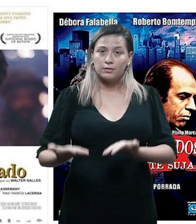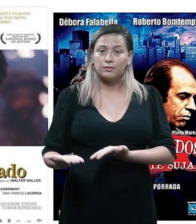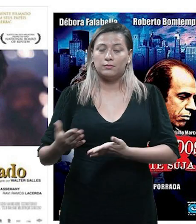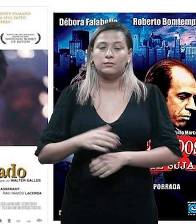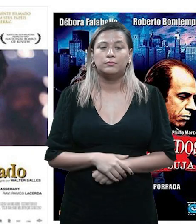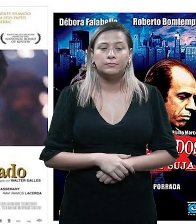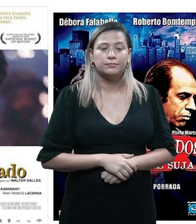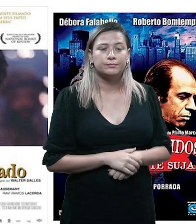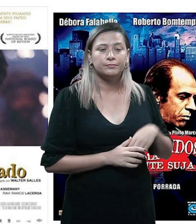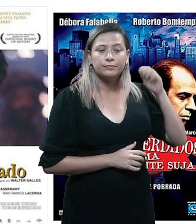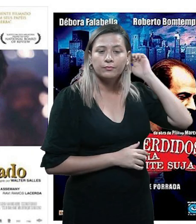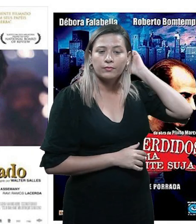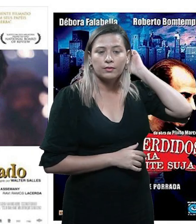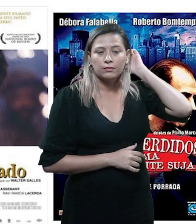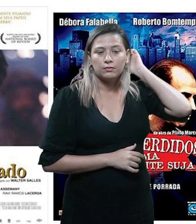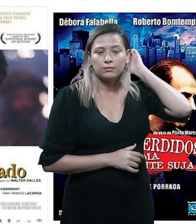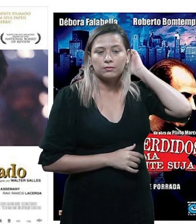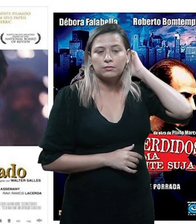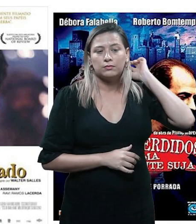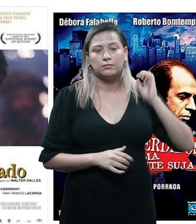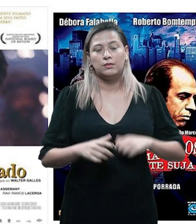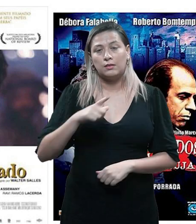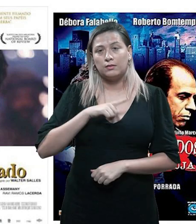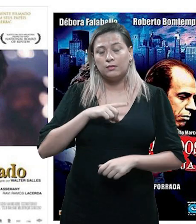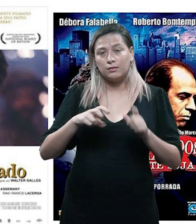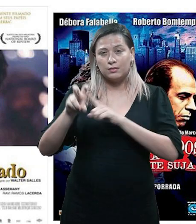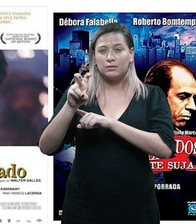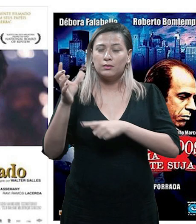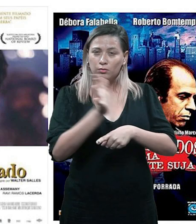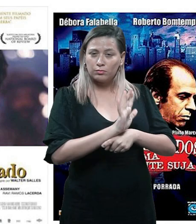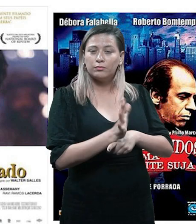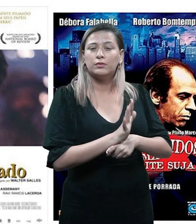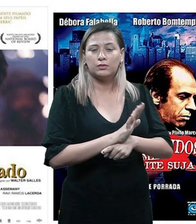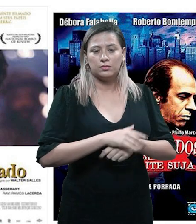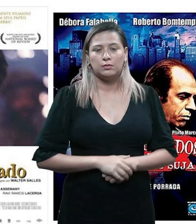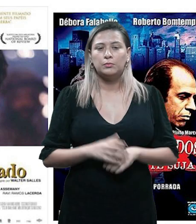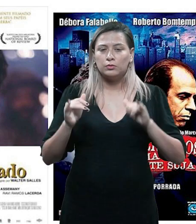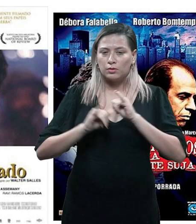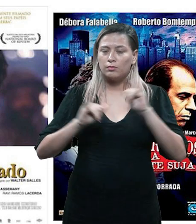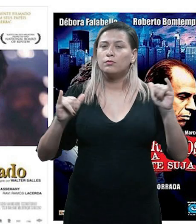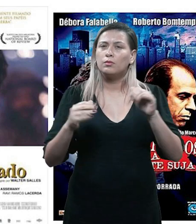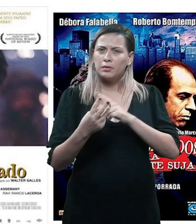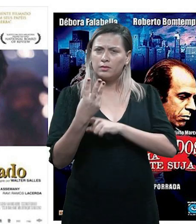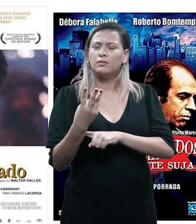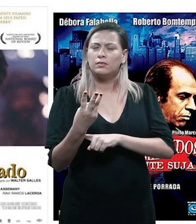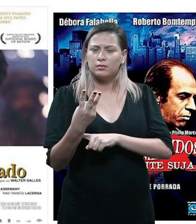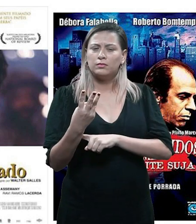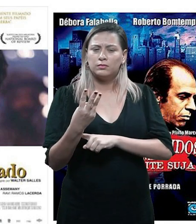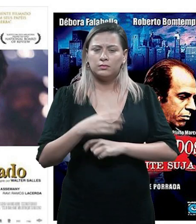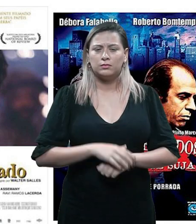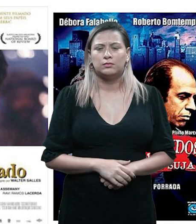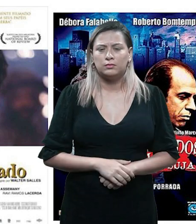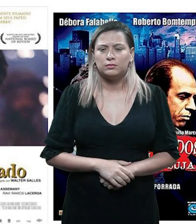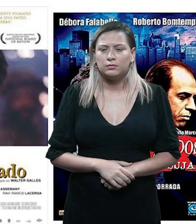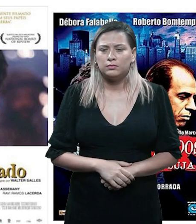slide eu coloquei cinco filmes. Eu já mencionei três deles, eu acredito. Nós falamos já